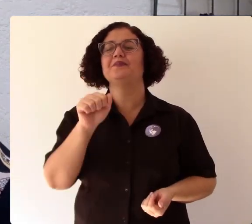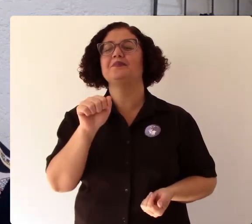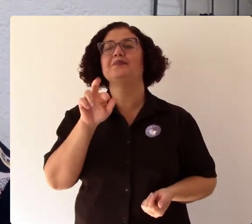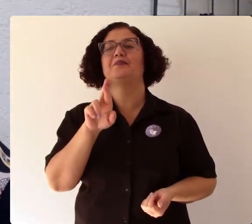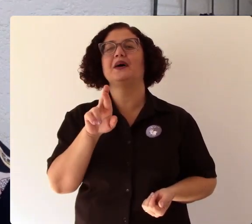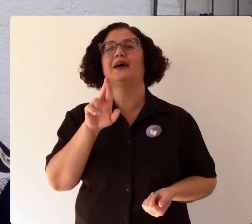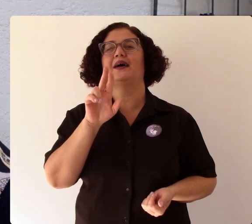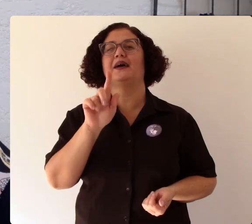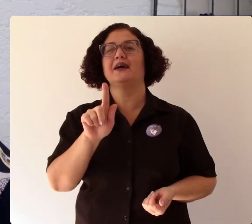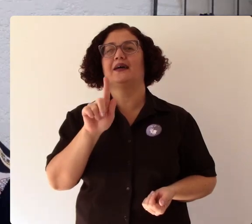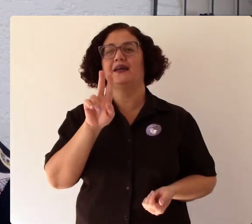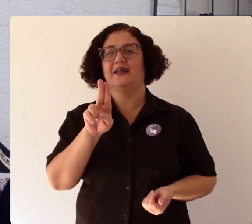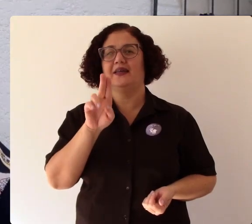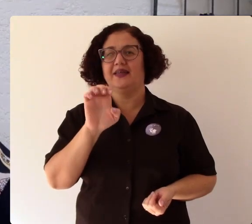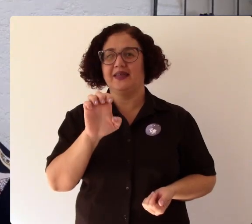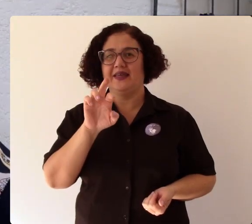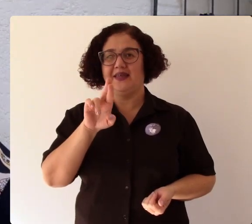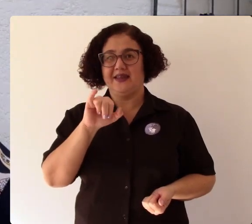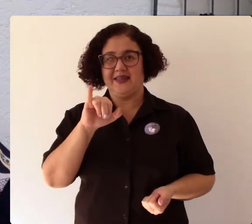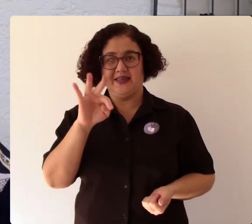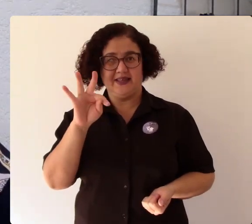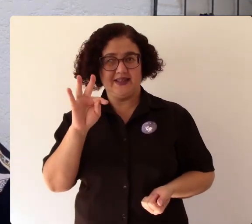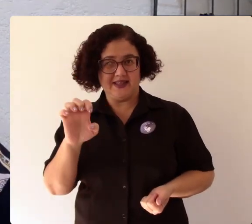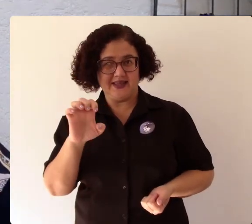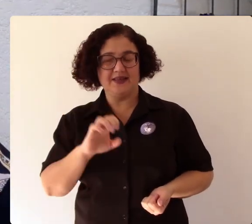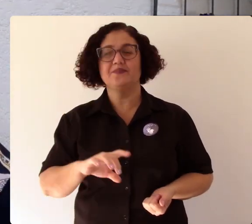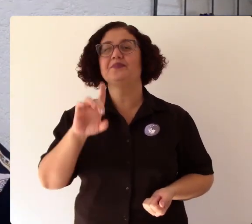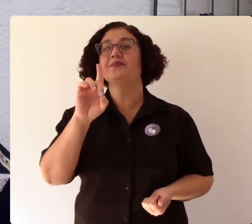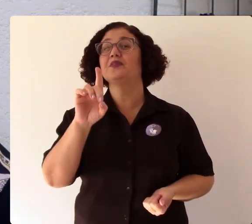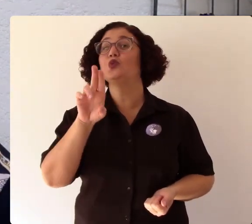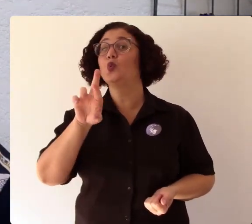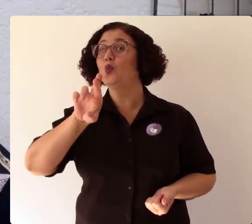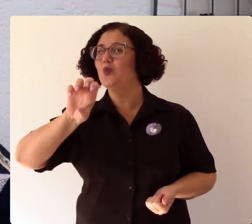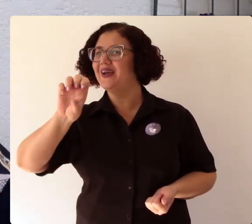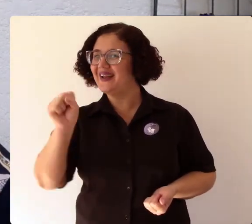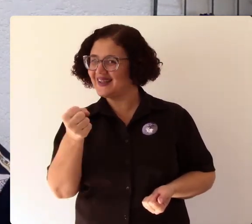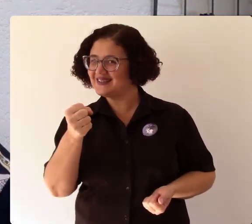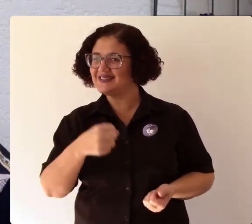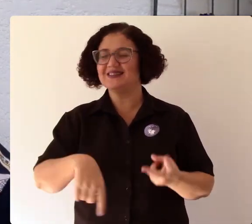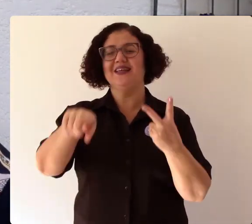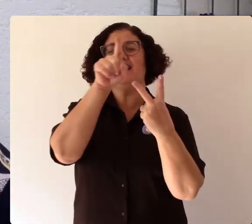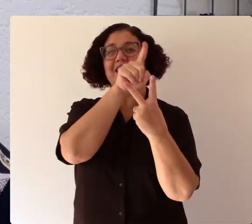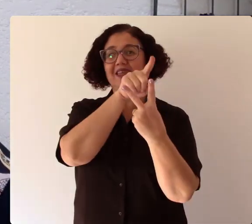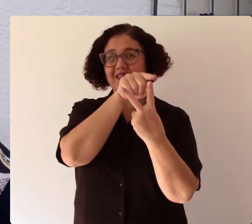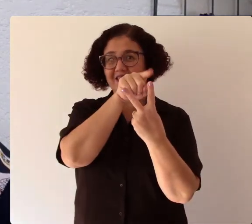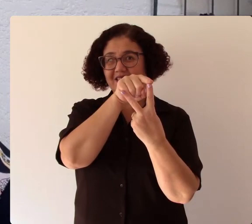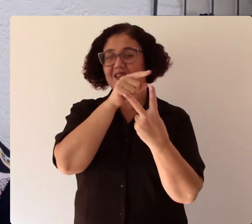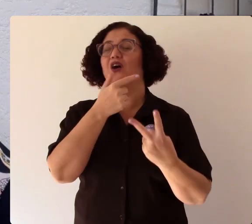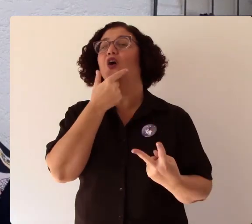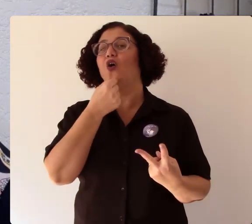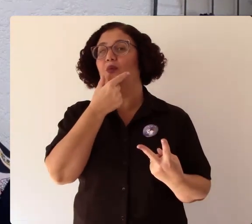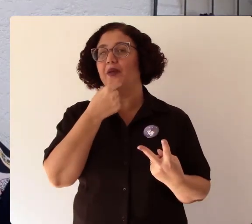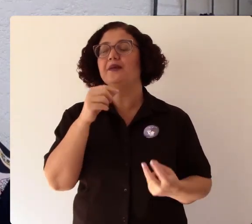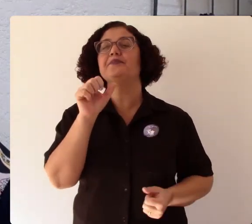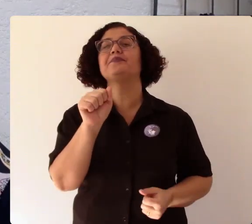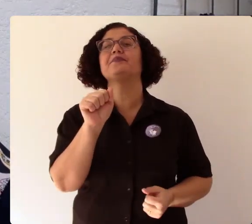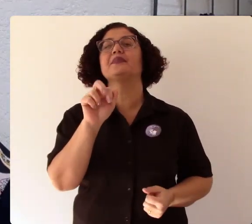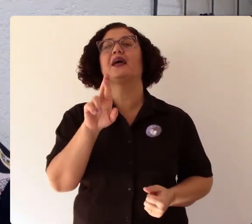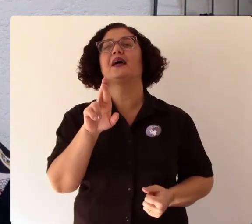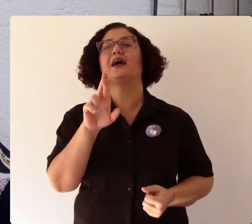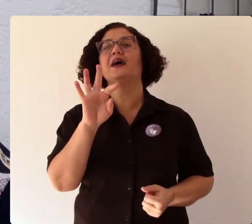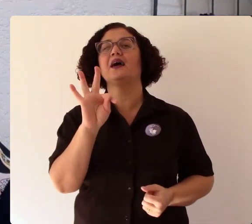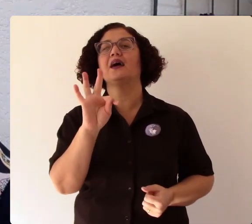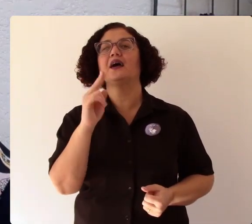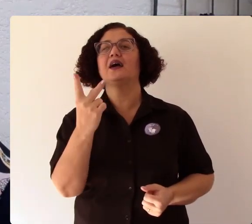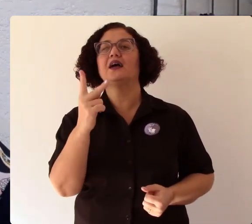dois artistas importantíssimos. Uma escritora, Marguerite de Urras, e um artista